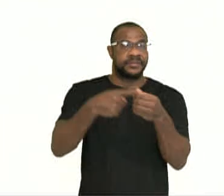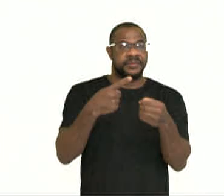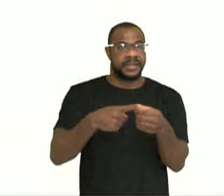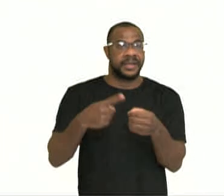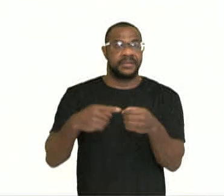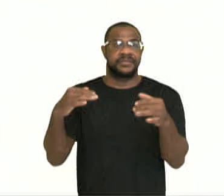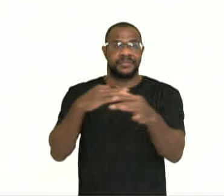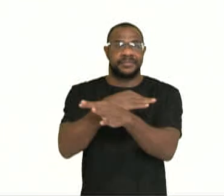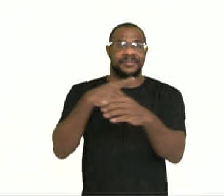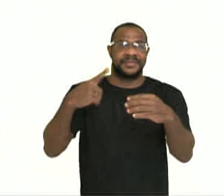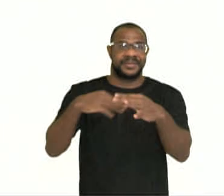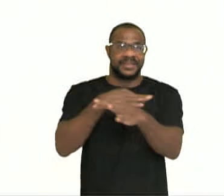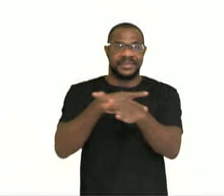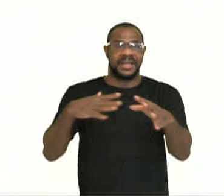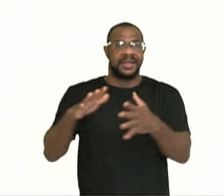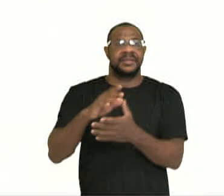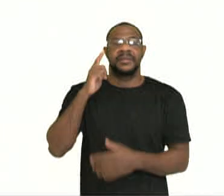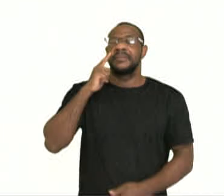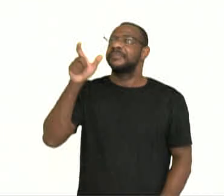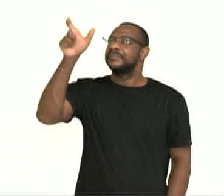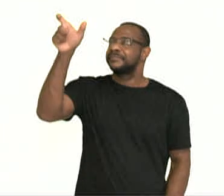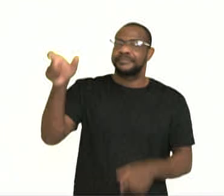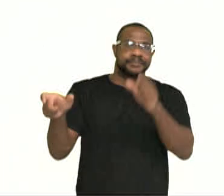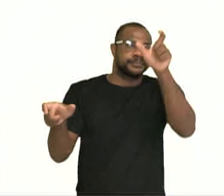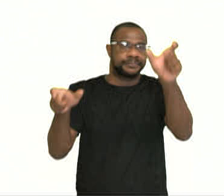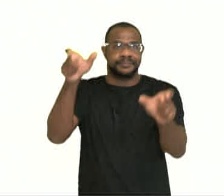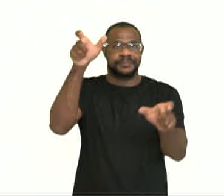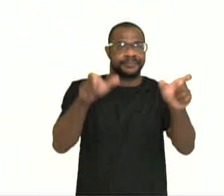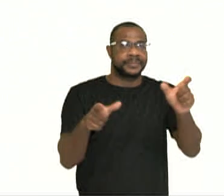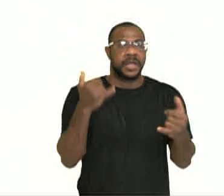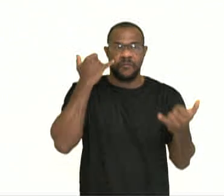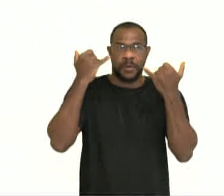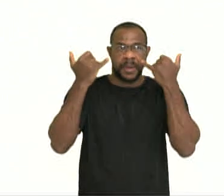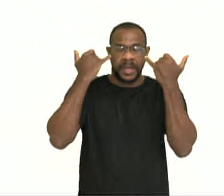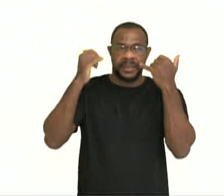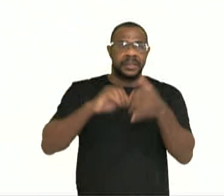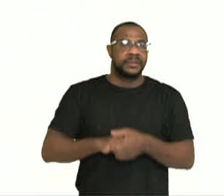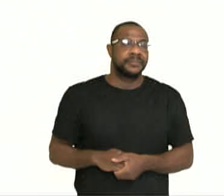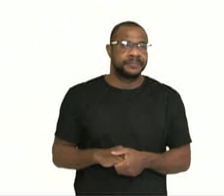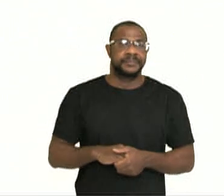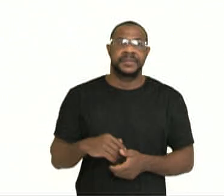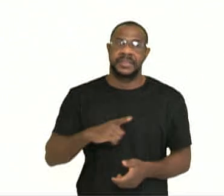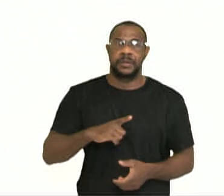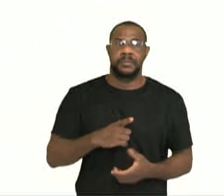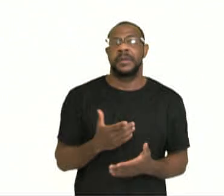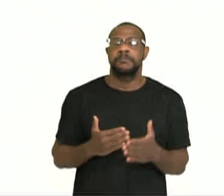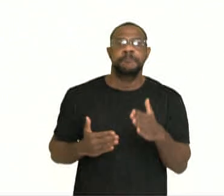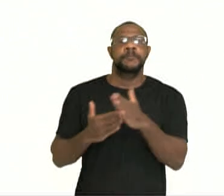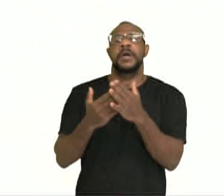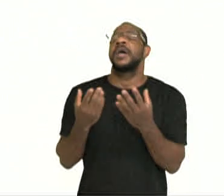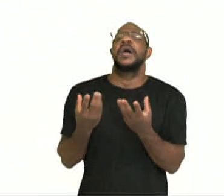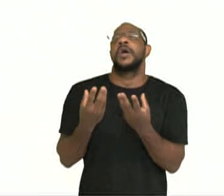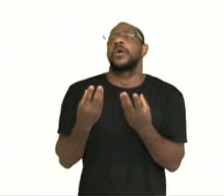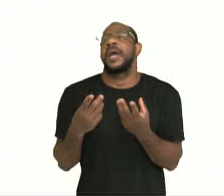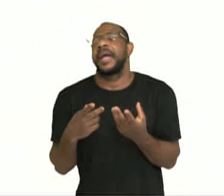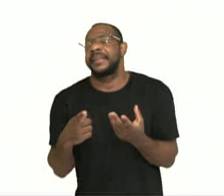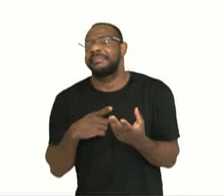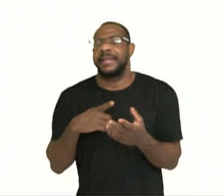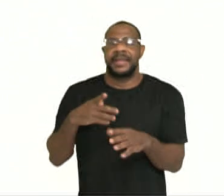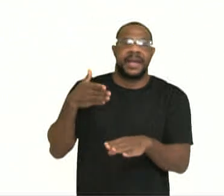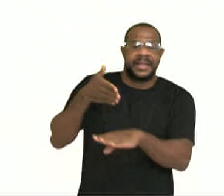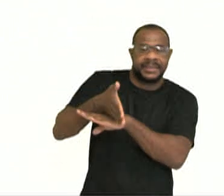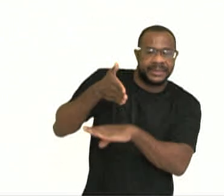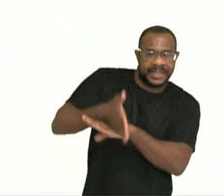muito aquém, né? Em relação a atingir uma qualidade de vida, população ter acesso